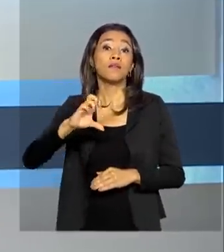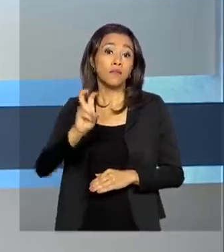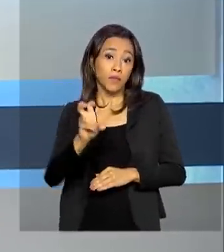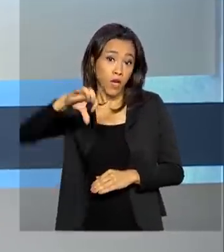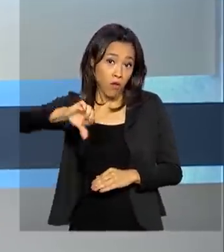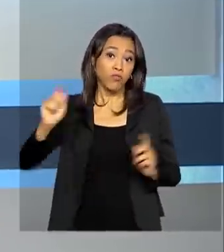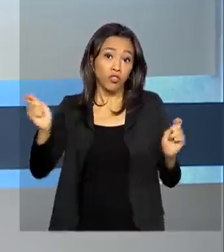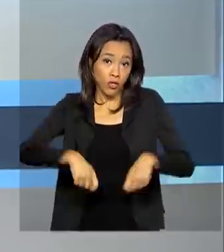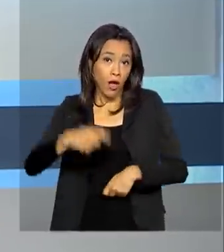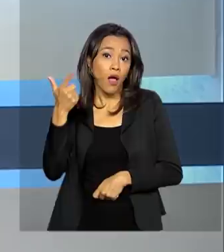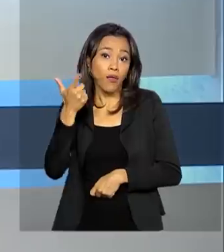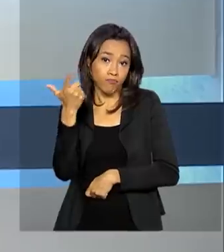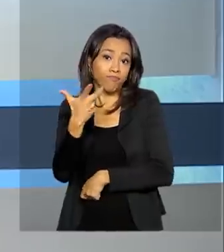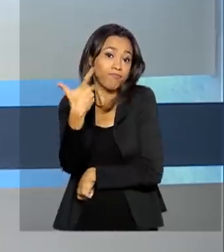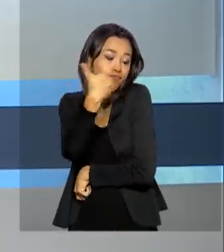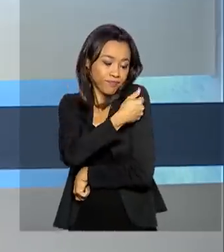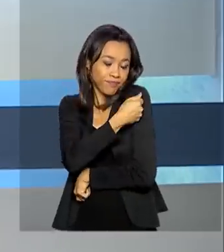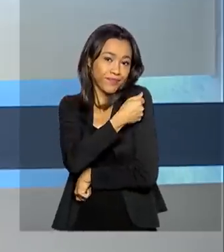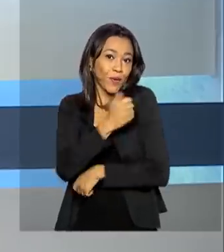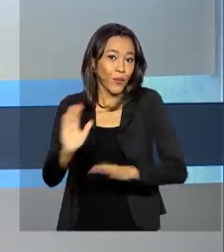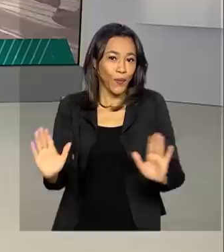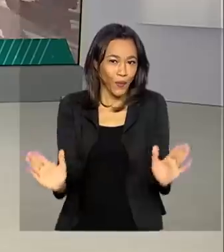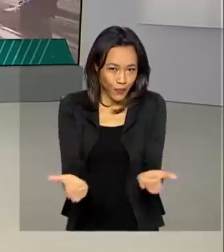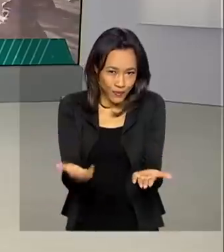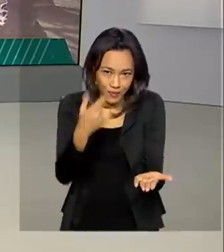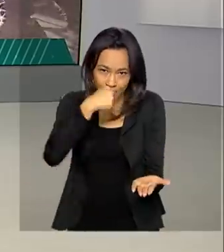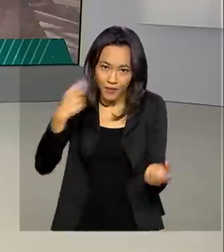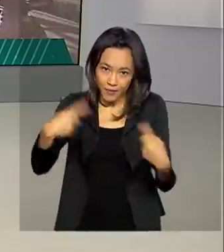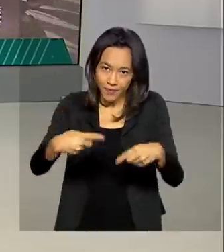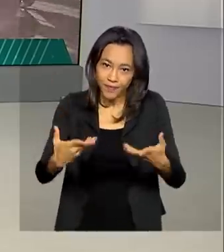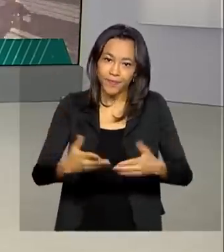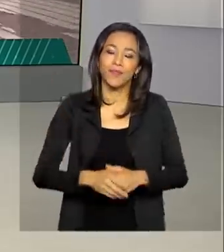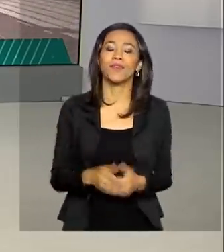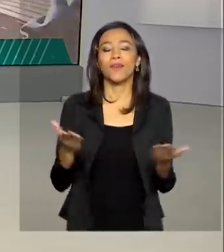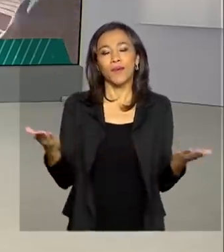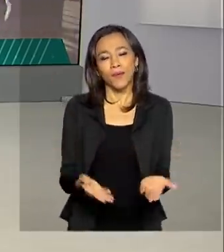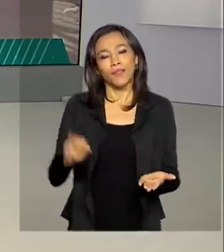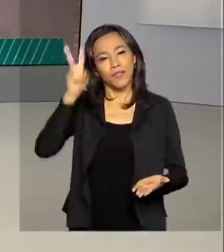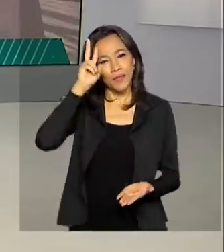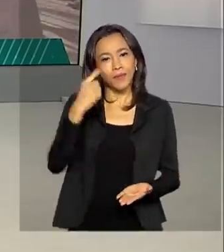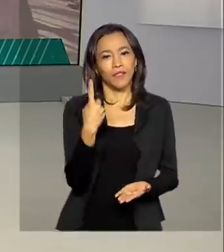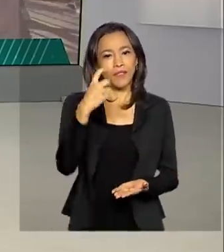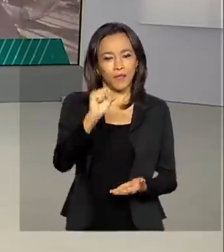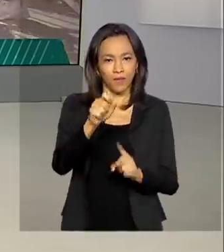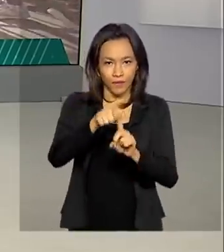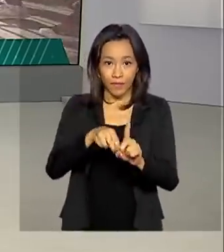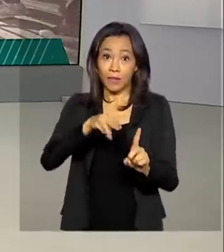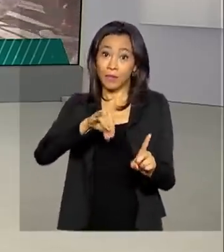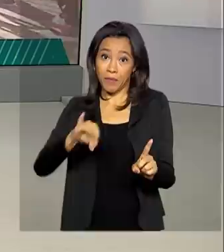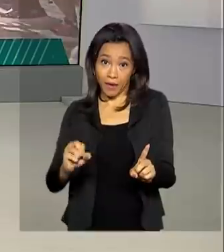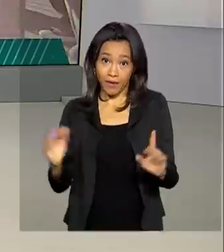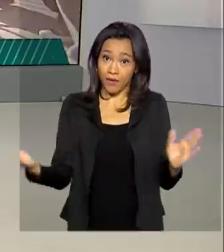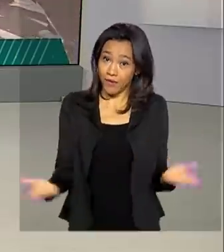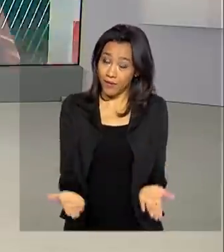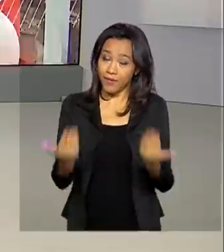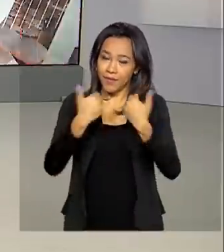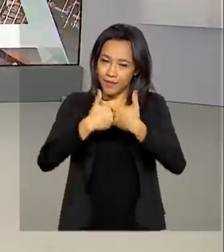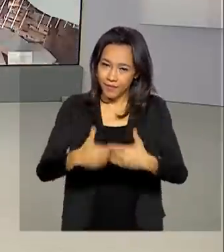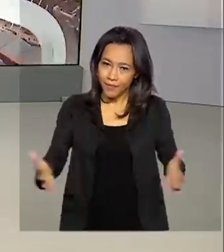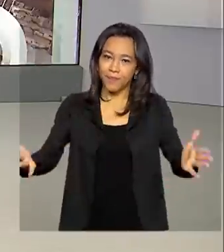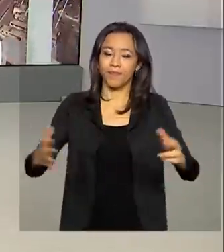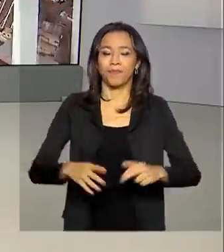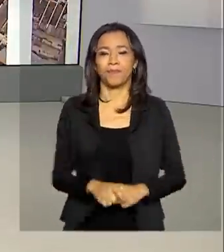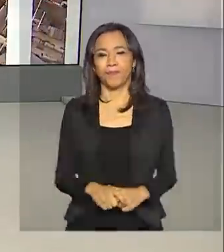podem tomar a vacina contra a gripe a partir de hoje. Hoje é segunda-feira, 18 de maio. O Brasil em Dia